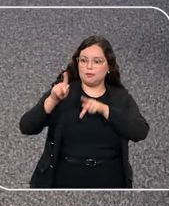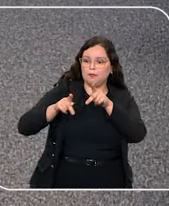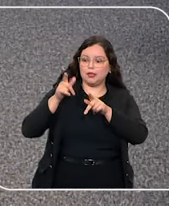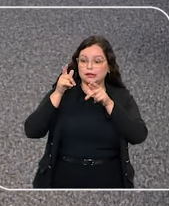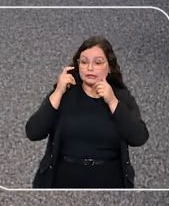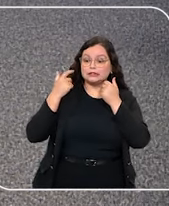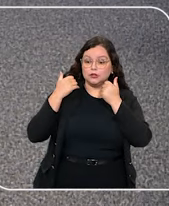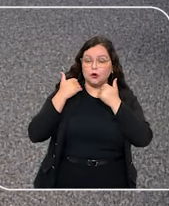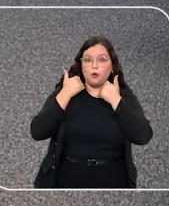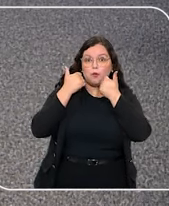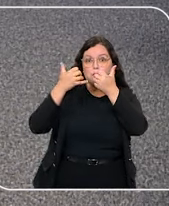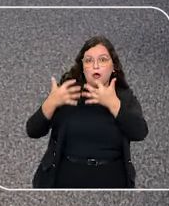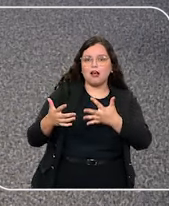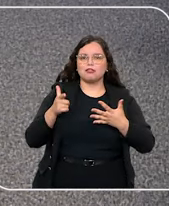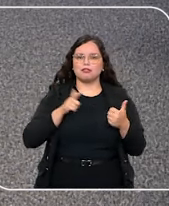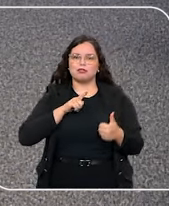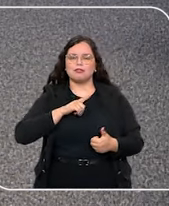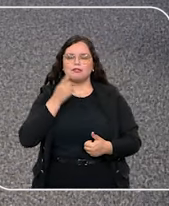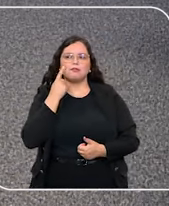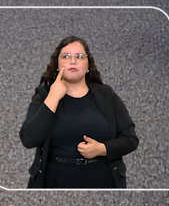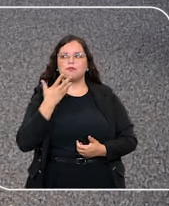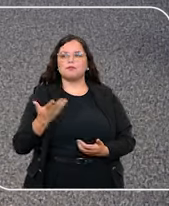da população. Vamos conferir.